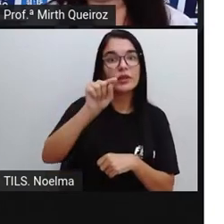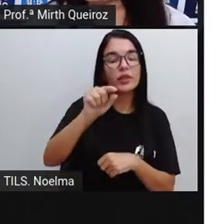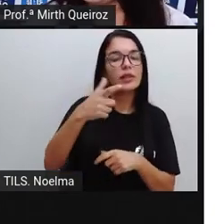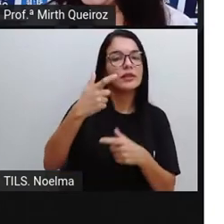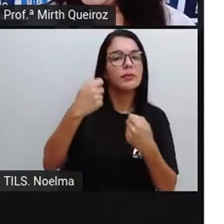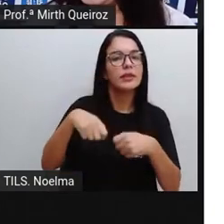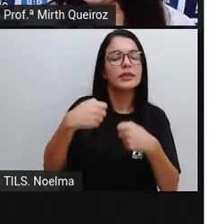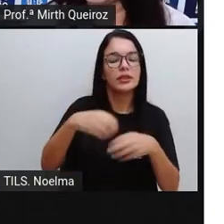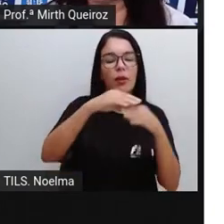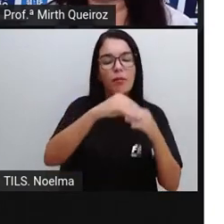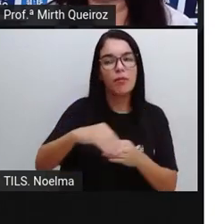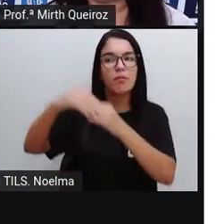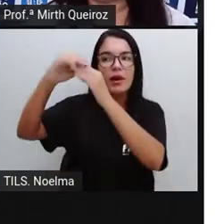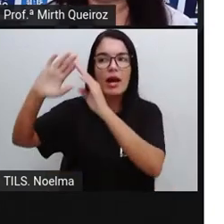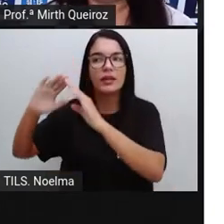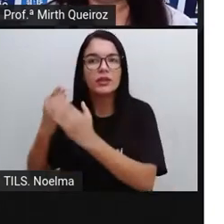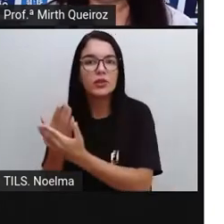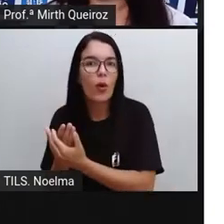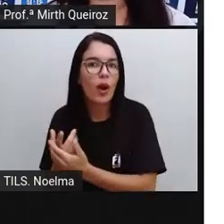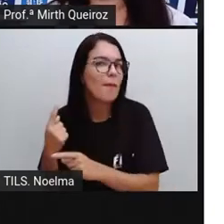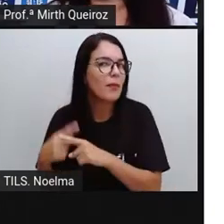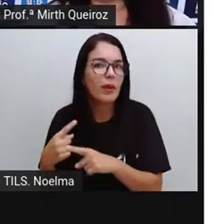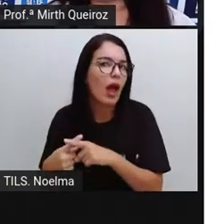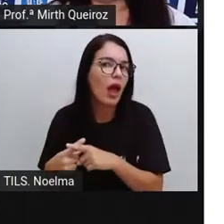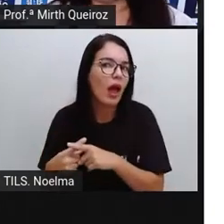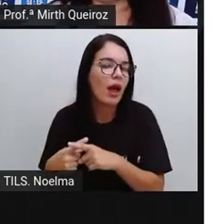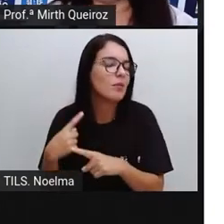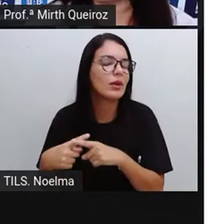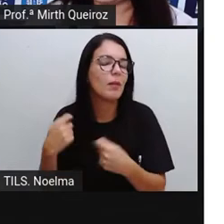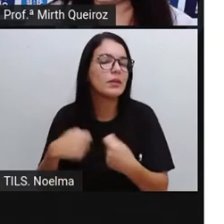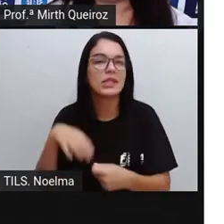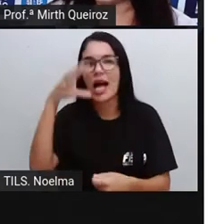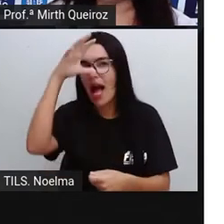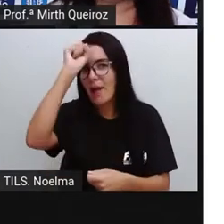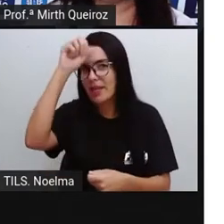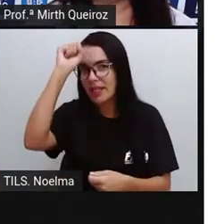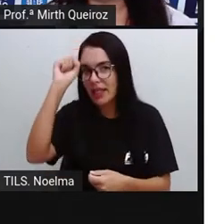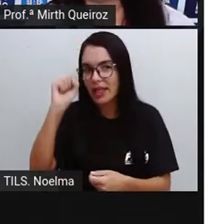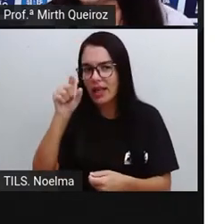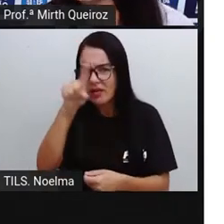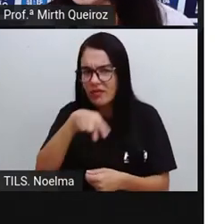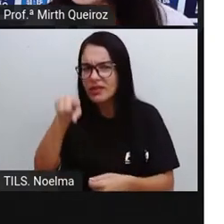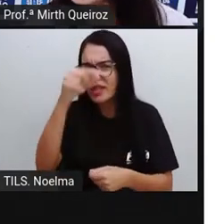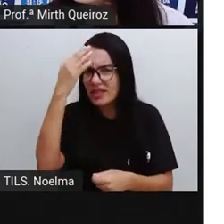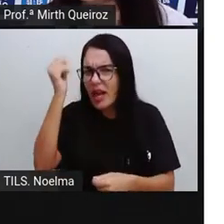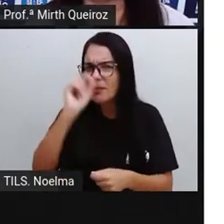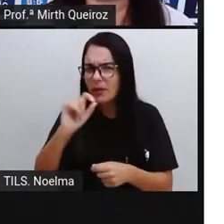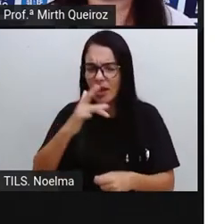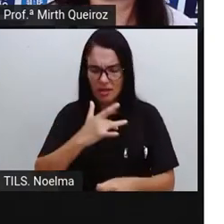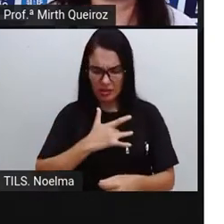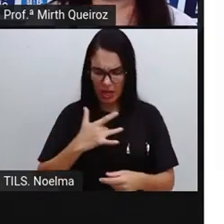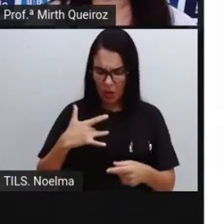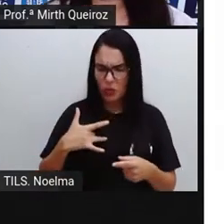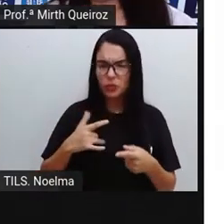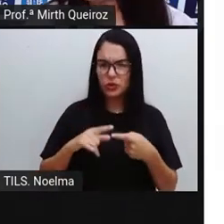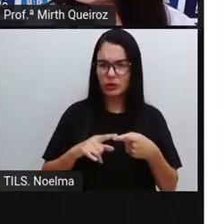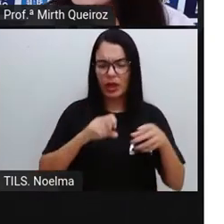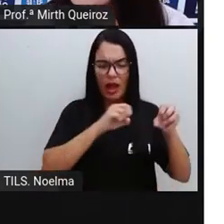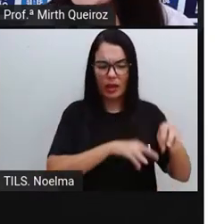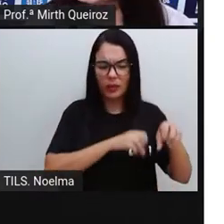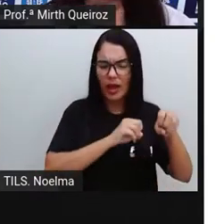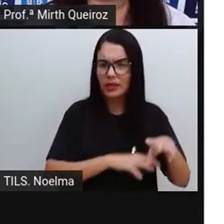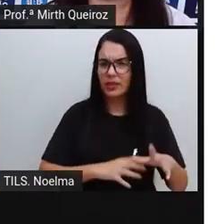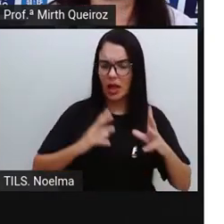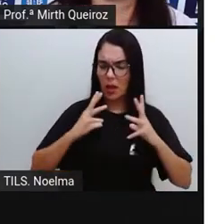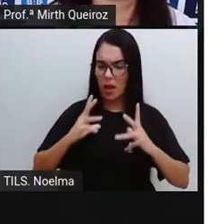aprenderem, né? E vocês sabem que a educação, a saúde, a limpeza